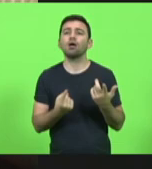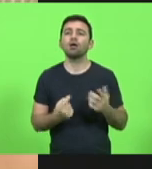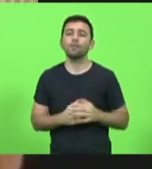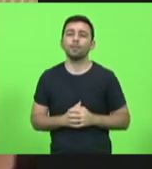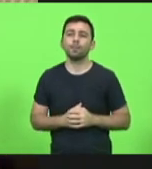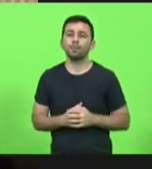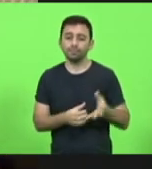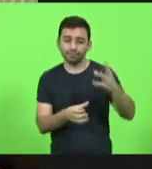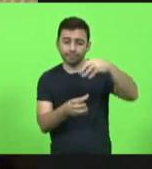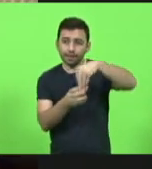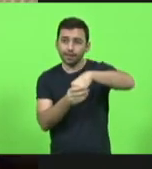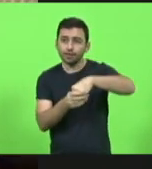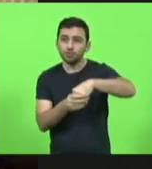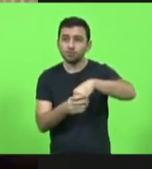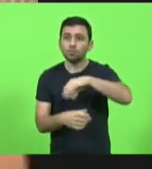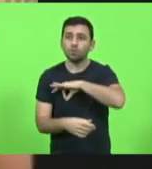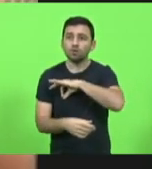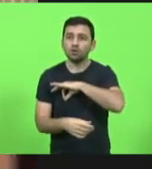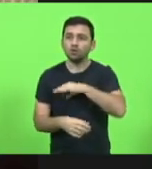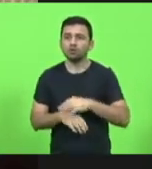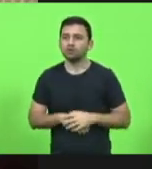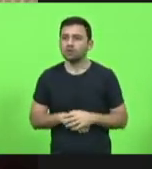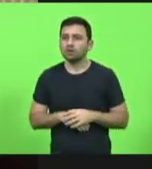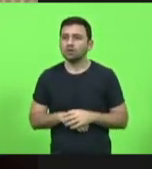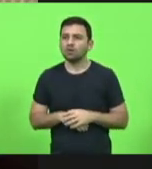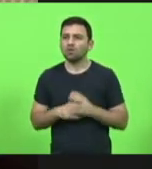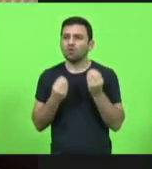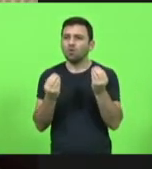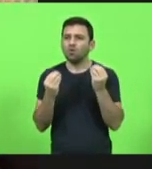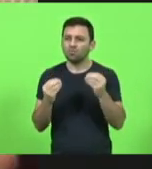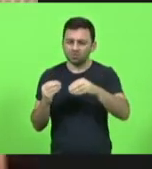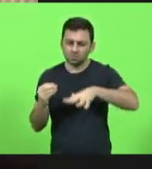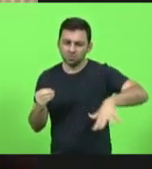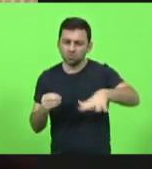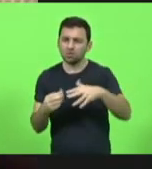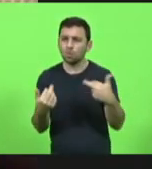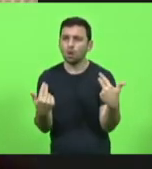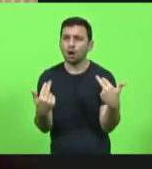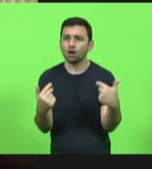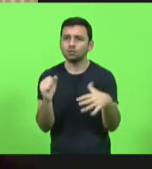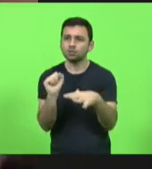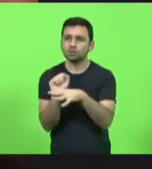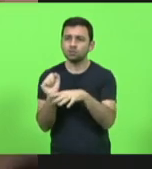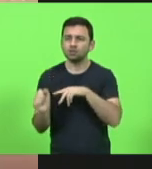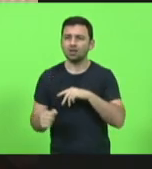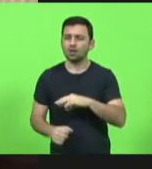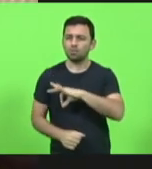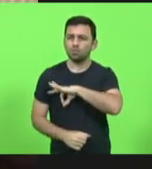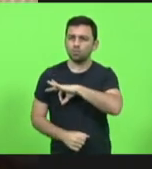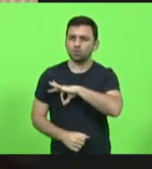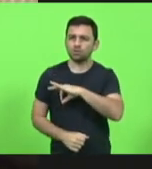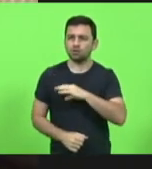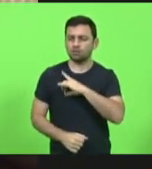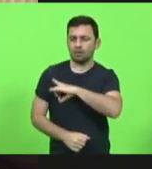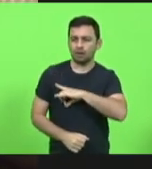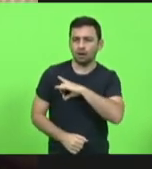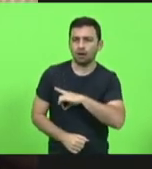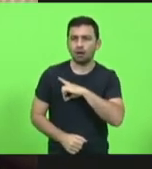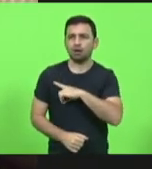divisão dentro da própria corporação, dentro do próprio setor, entre agentes e delegados, entre oficiais e praças?